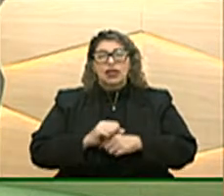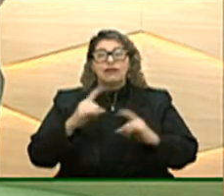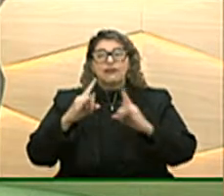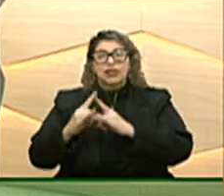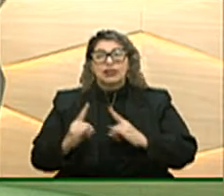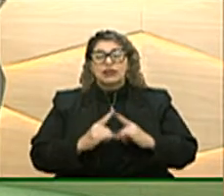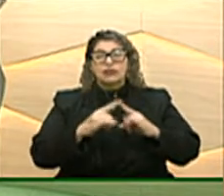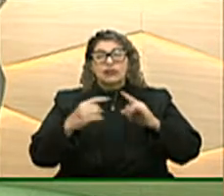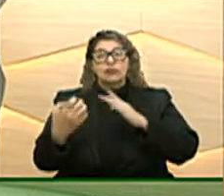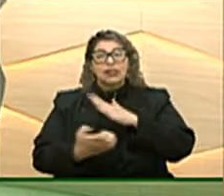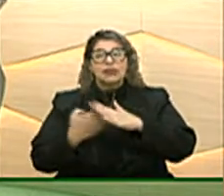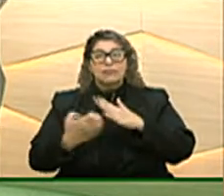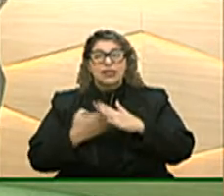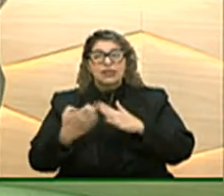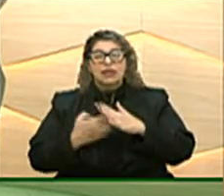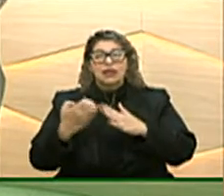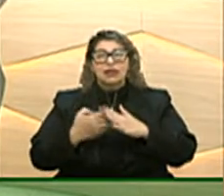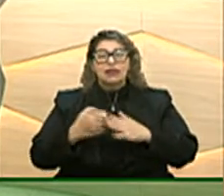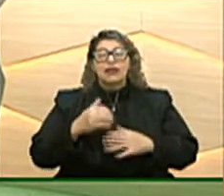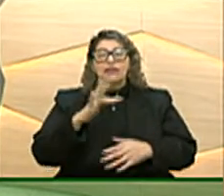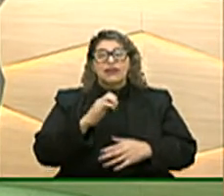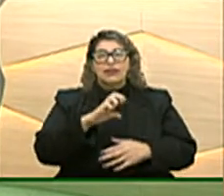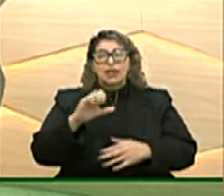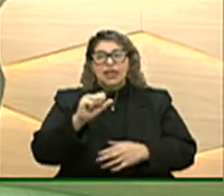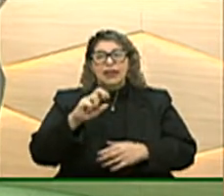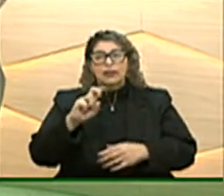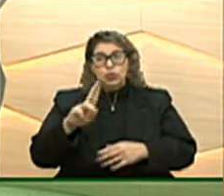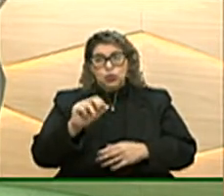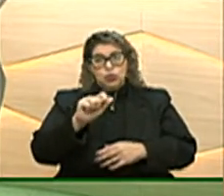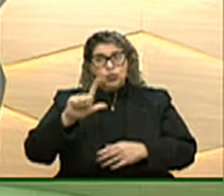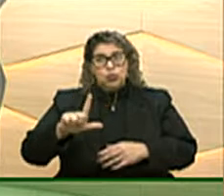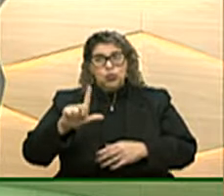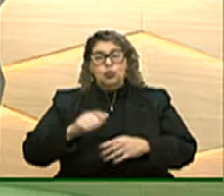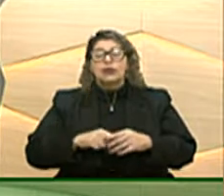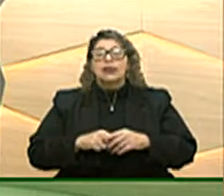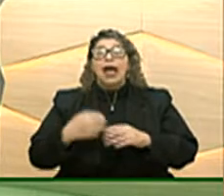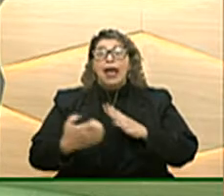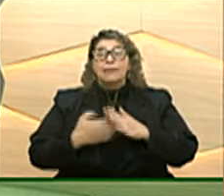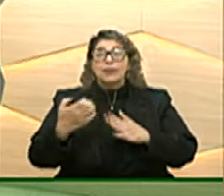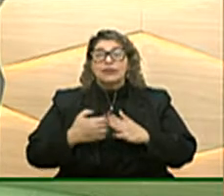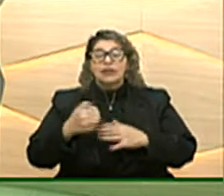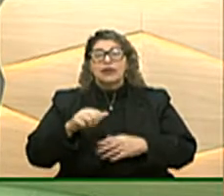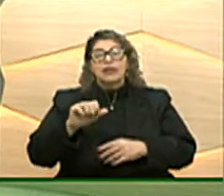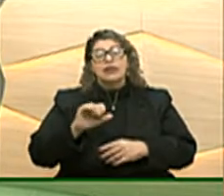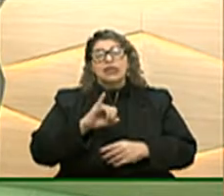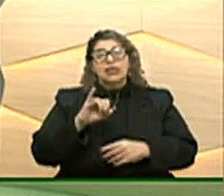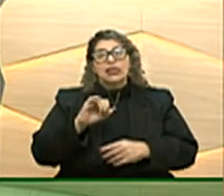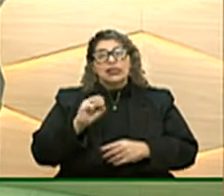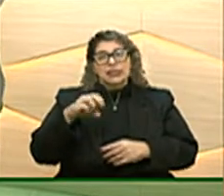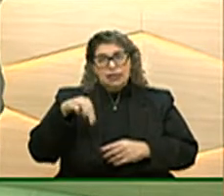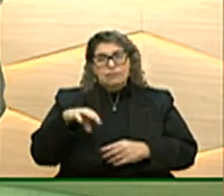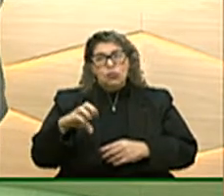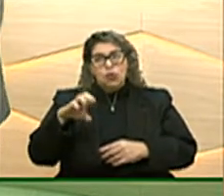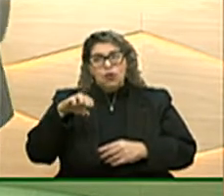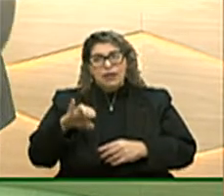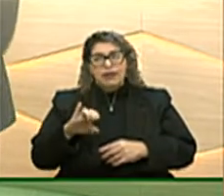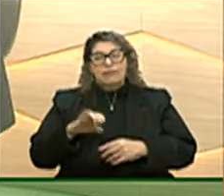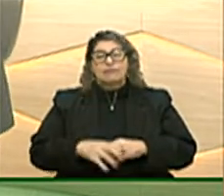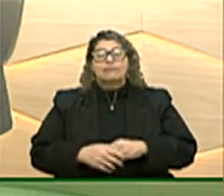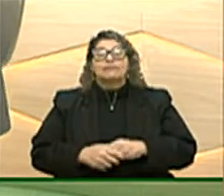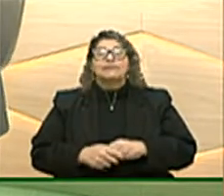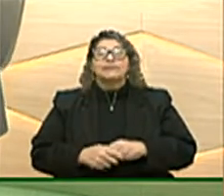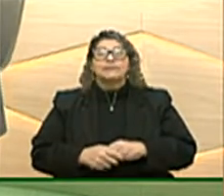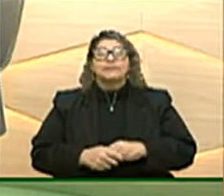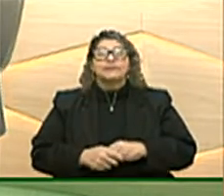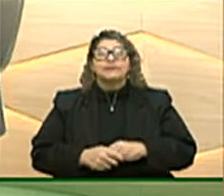Entidades Empresariais do Rio Grande do Sul, a FederaSul, a empresária Simone Leite e também o deputado Tenente Coronel Zucco. Vamos às perguntas.